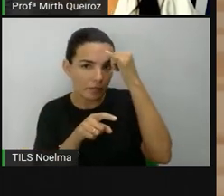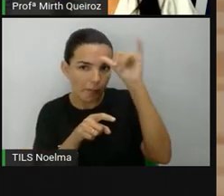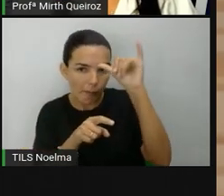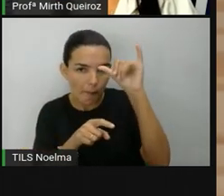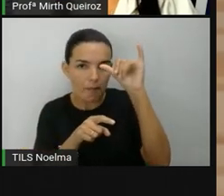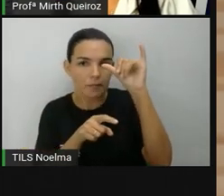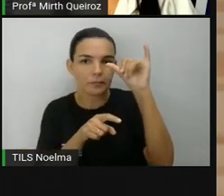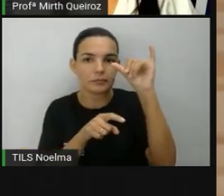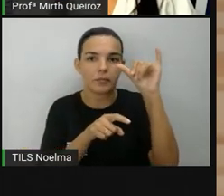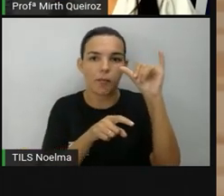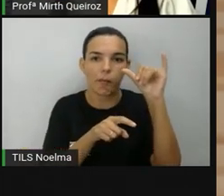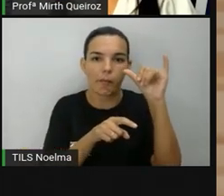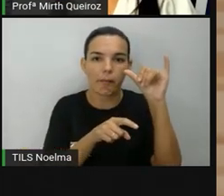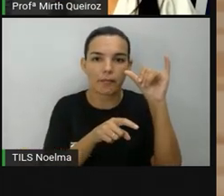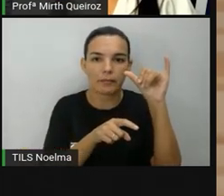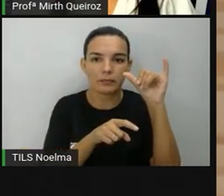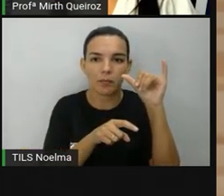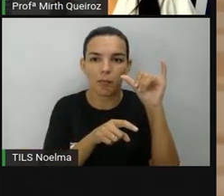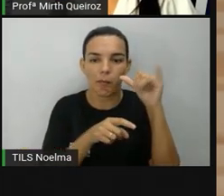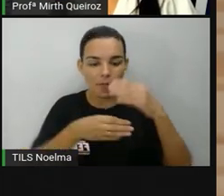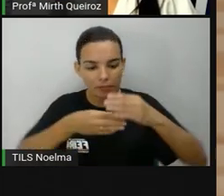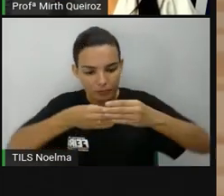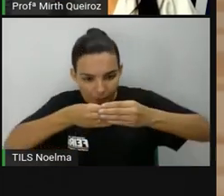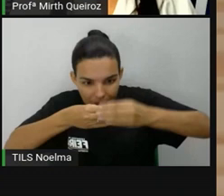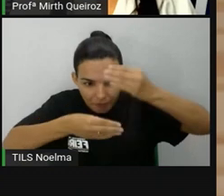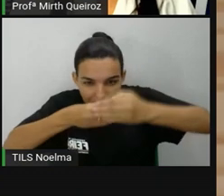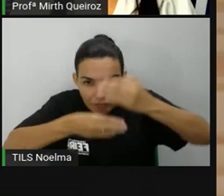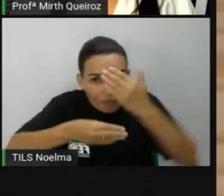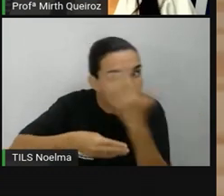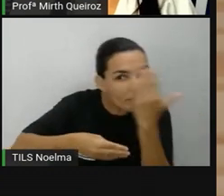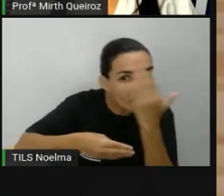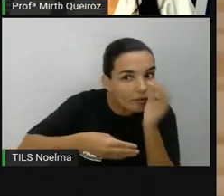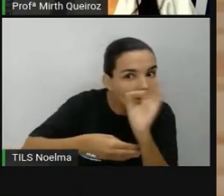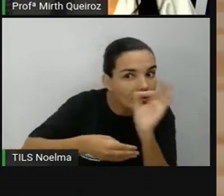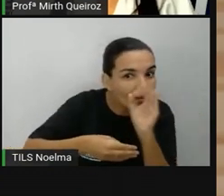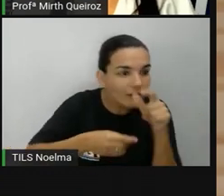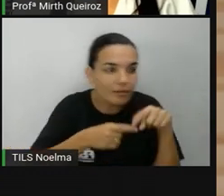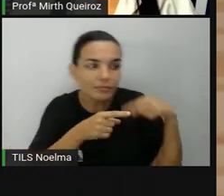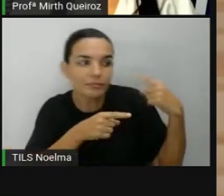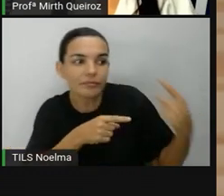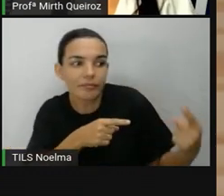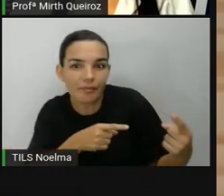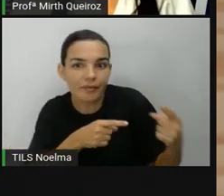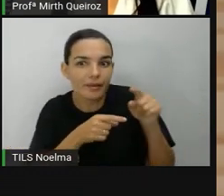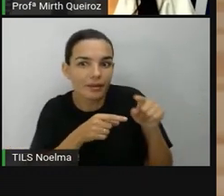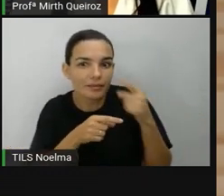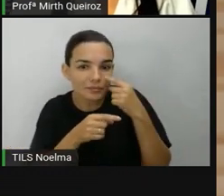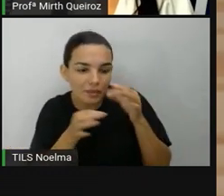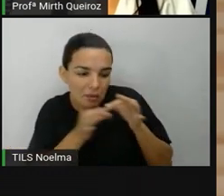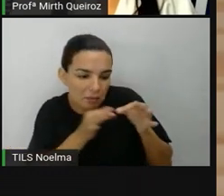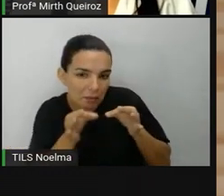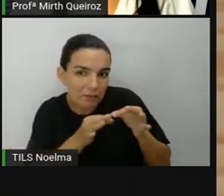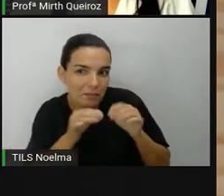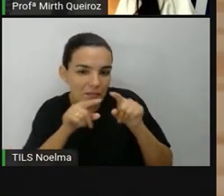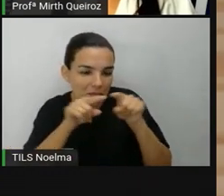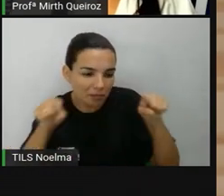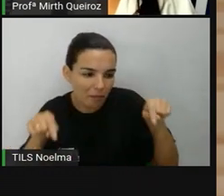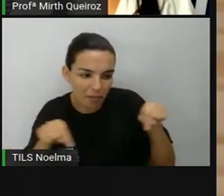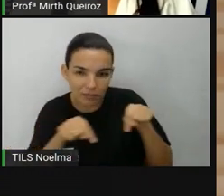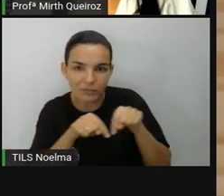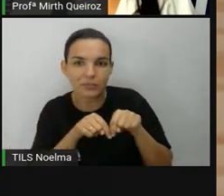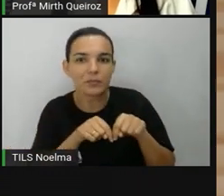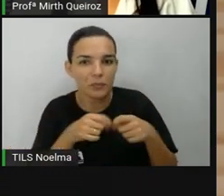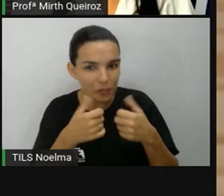jogador, o adversário de vocês, não vejam a sua esquadra, a forma como vocês vão organizar a esquadra aí.